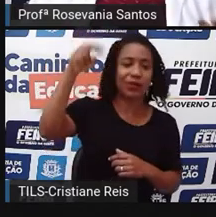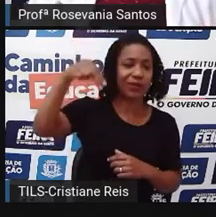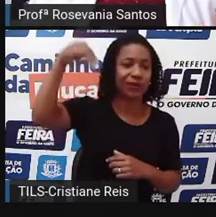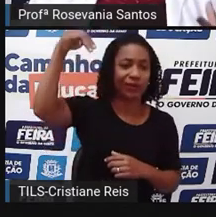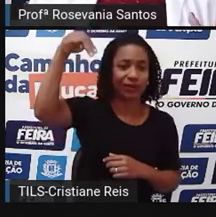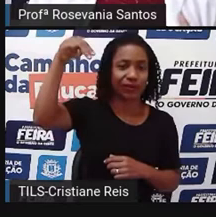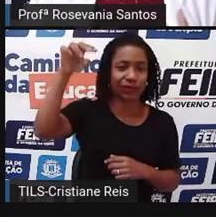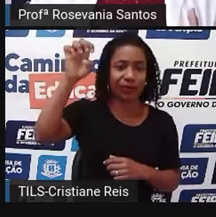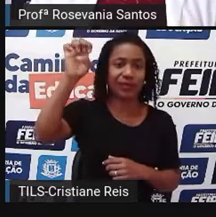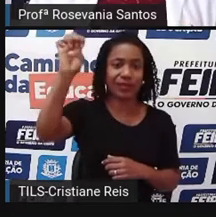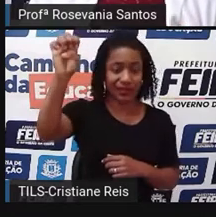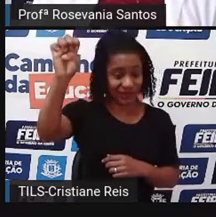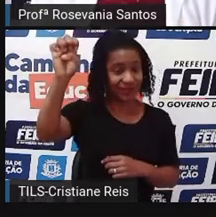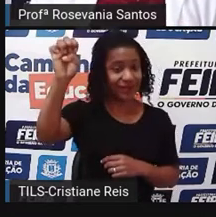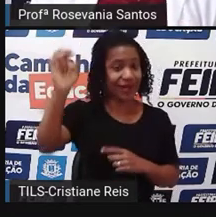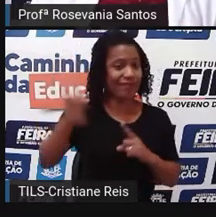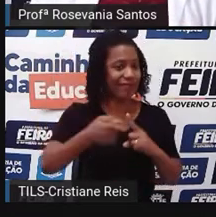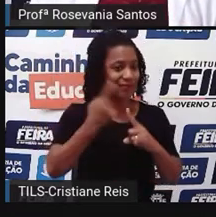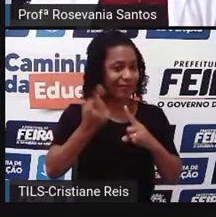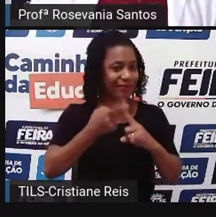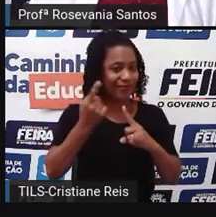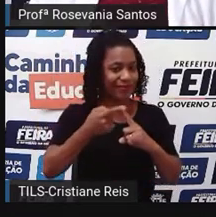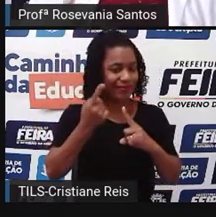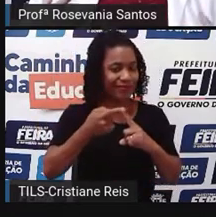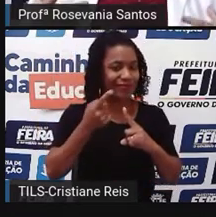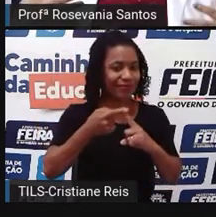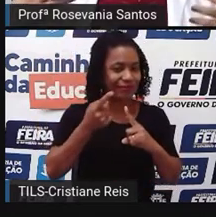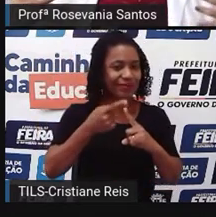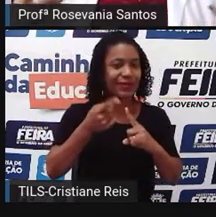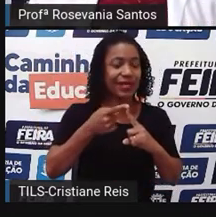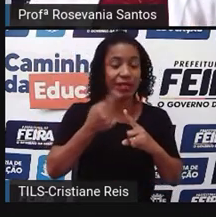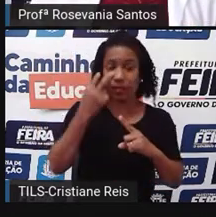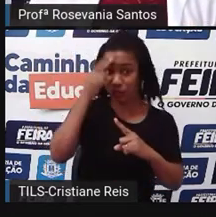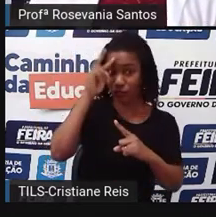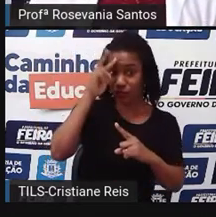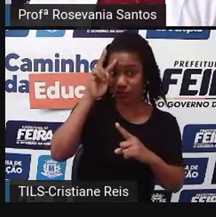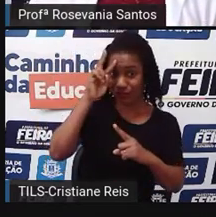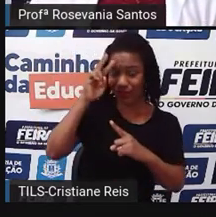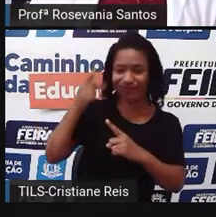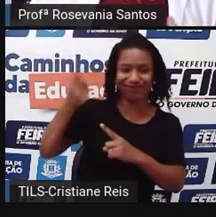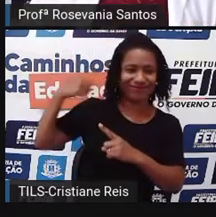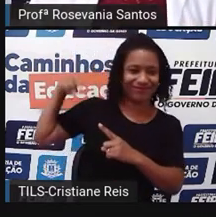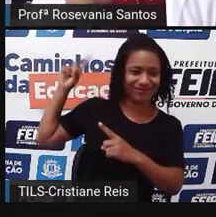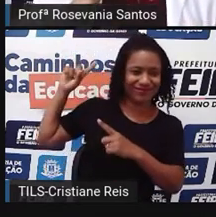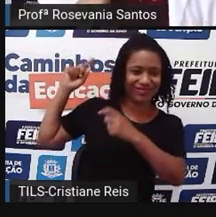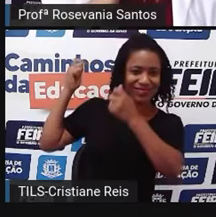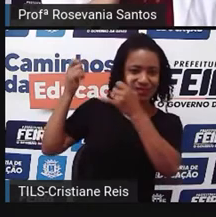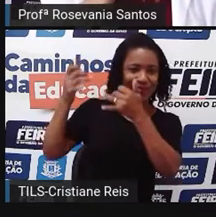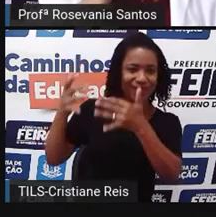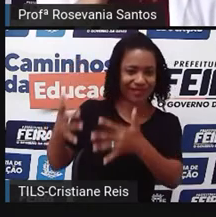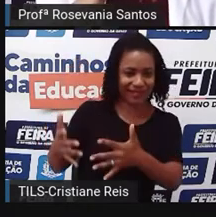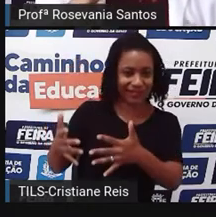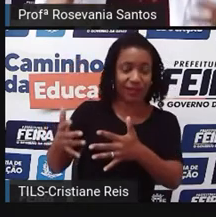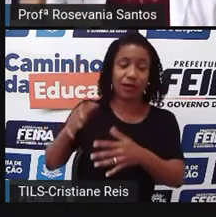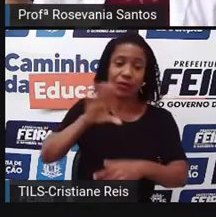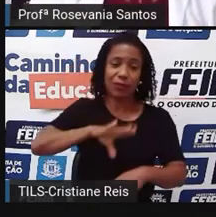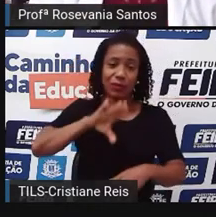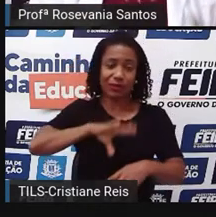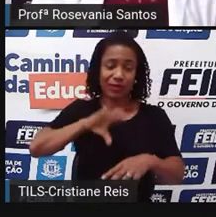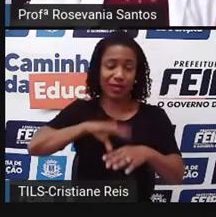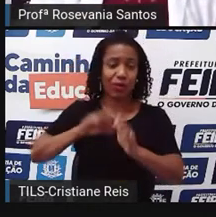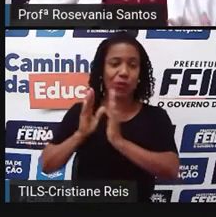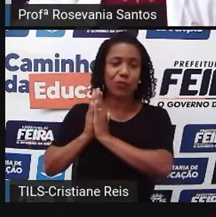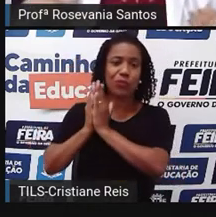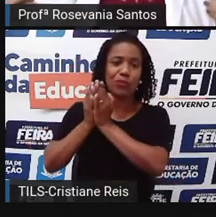vamos dizer assim, historicamente, é considerada a região do descobrimento, porque quando os